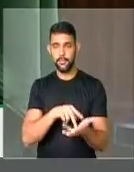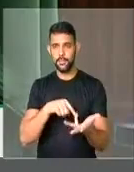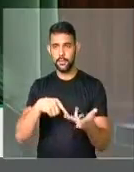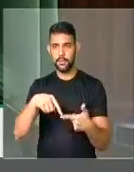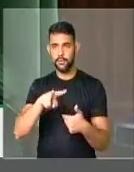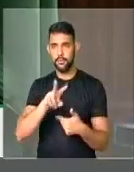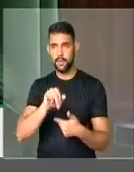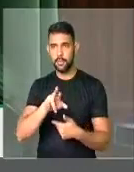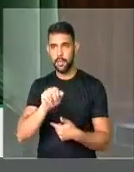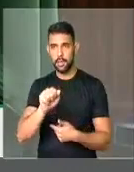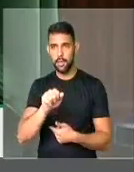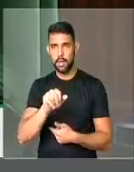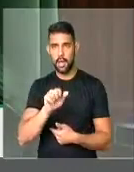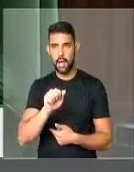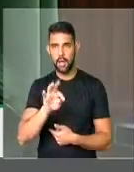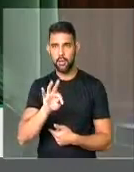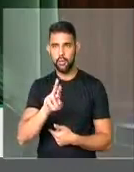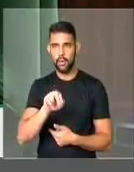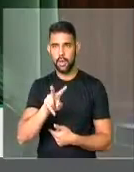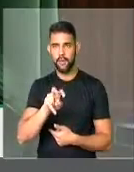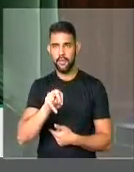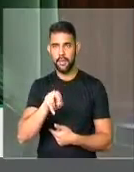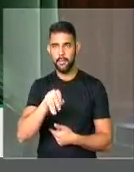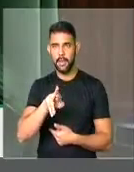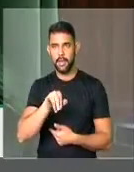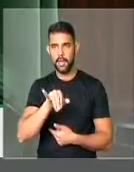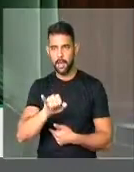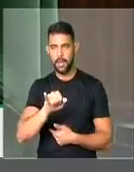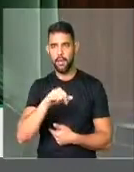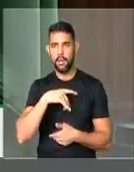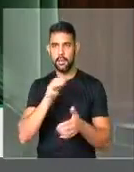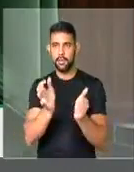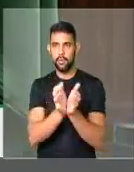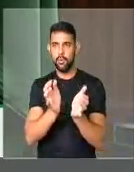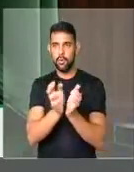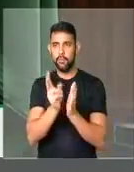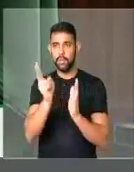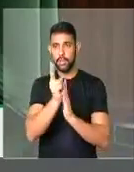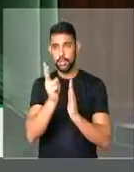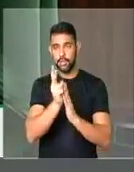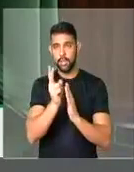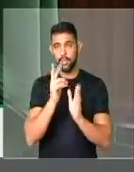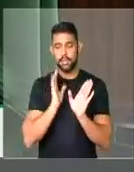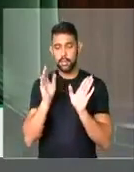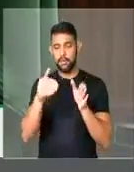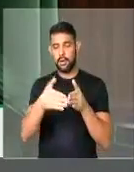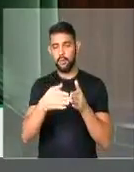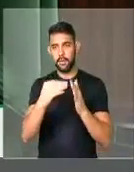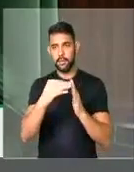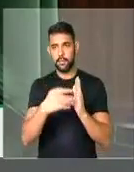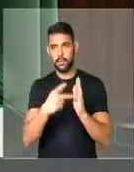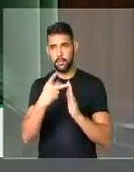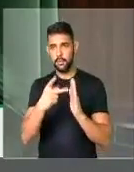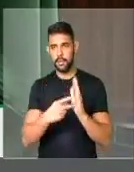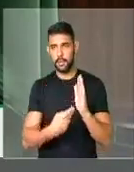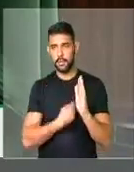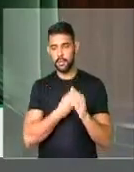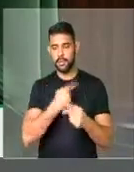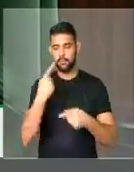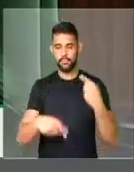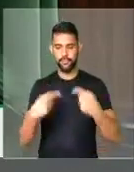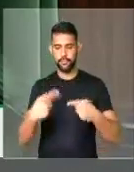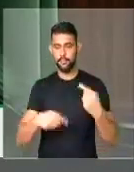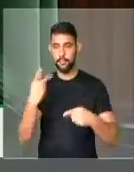Atruari-Vaimiri, que são alvo das medidas provisórias que estão aqui sendo